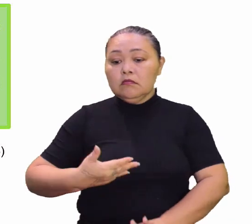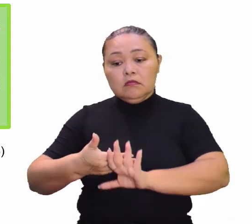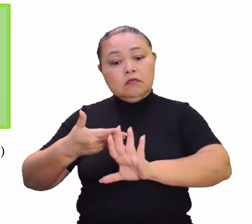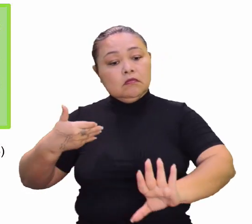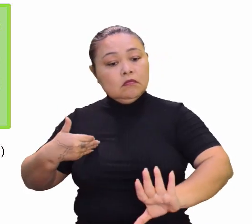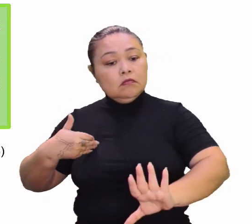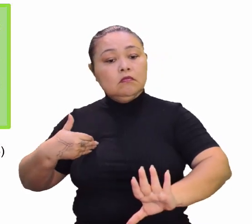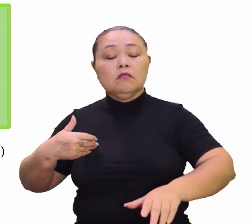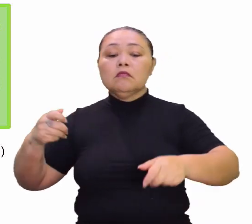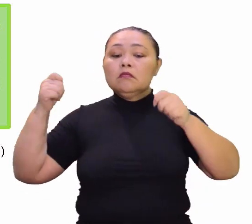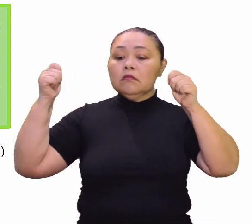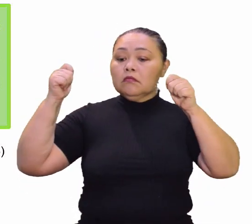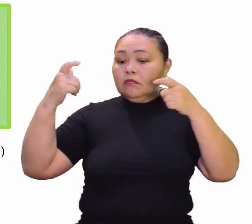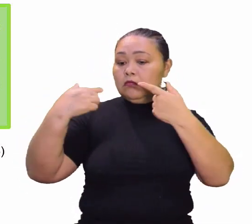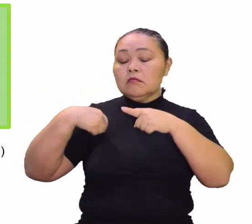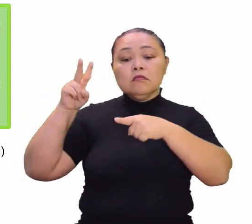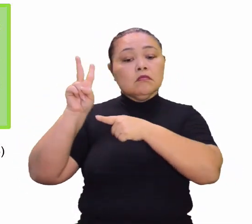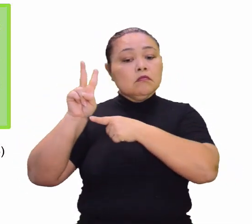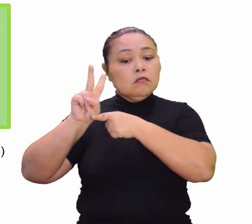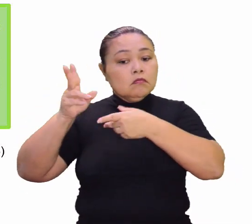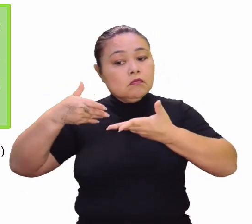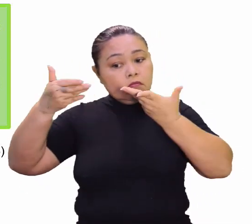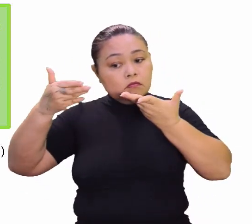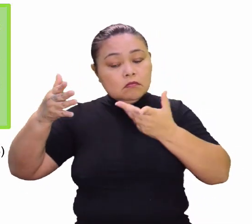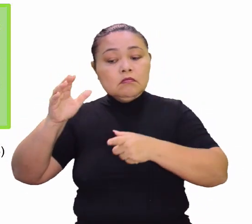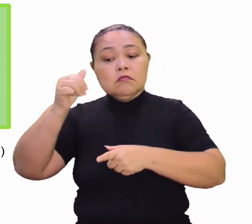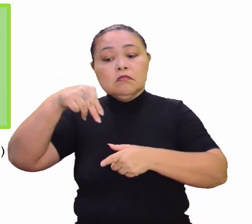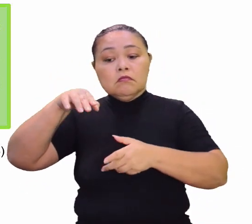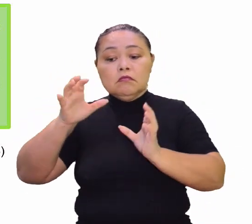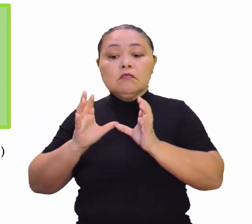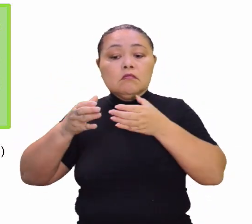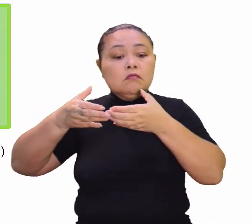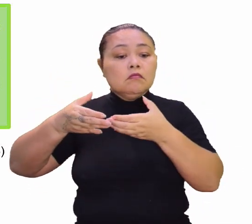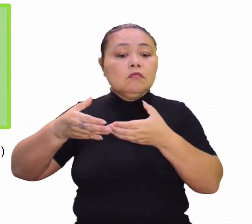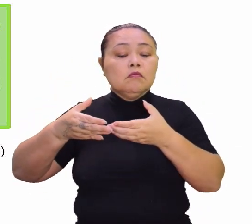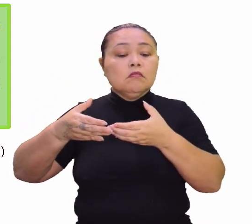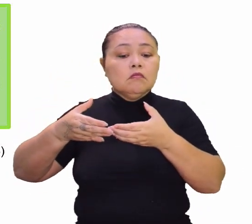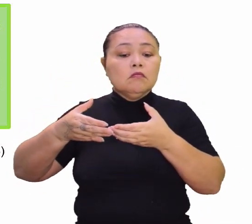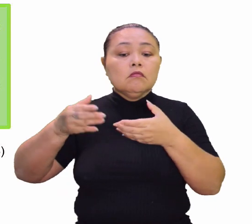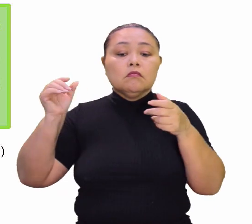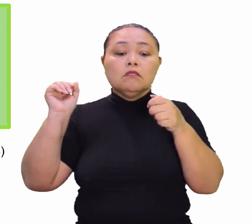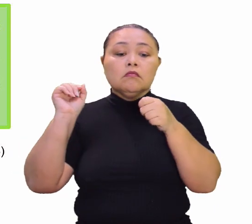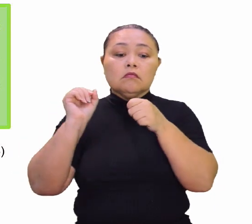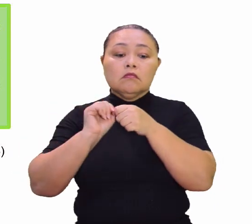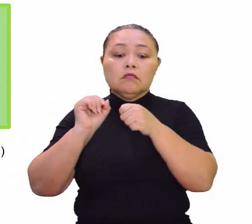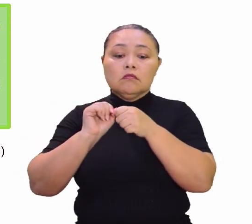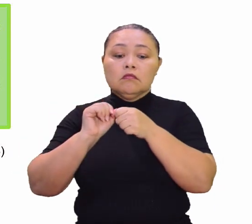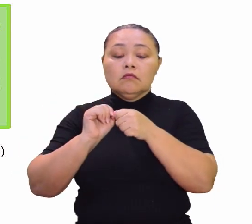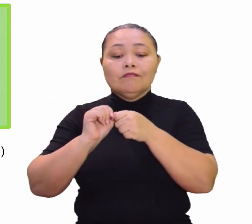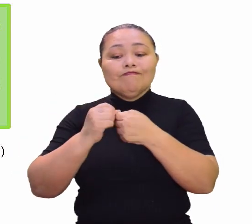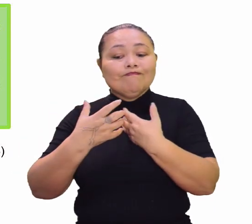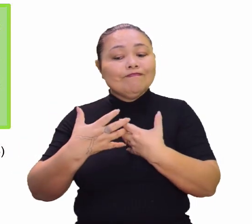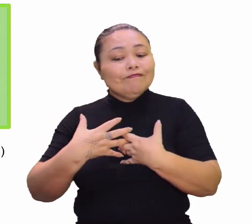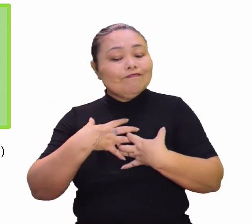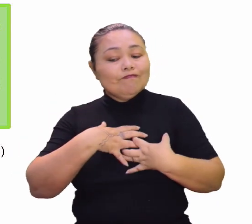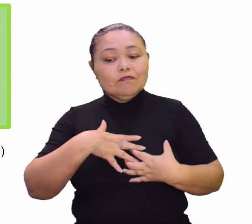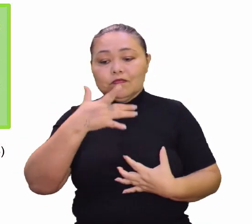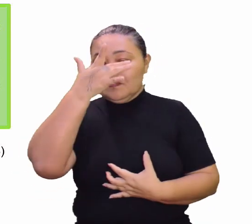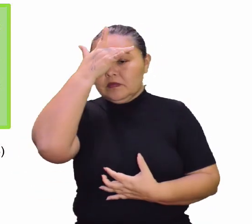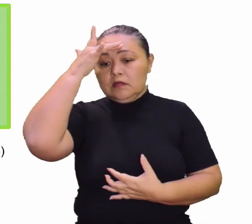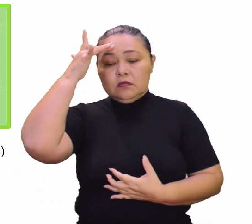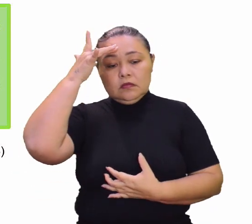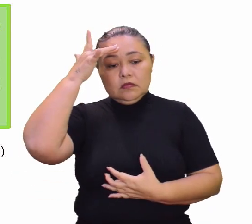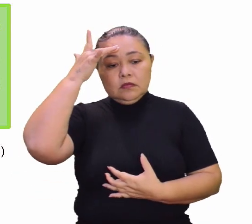As campanhas ecológicas promovidas por essas ONGs procuram e fazem o quê? Sensibilizam as